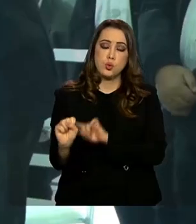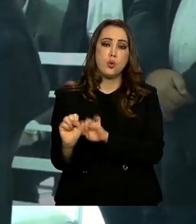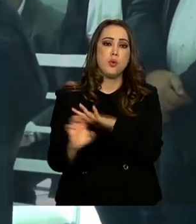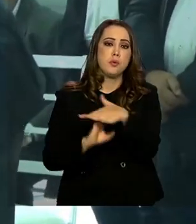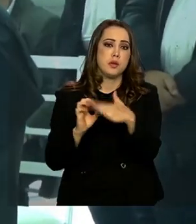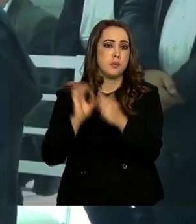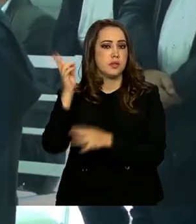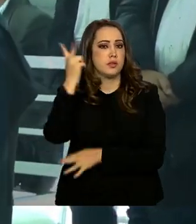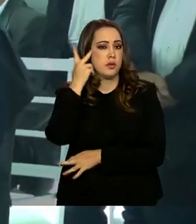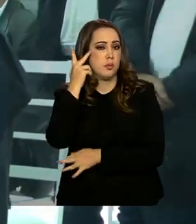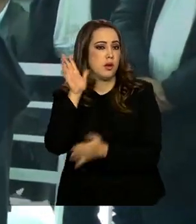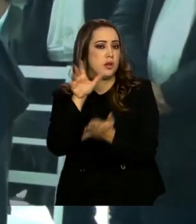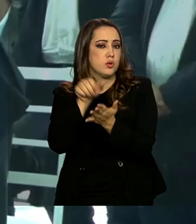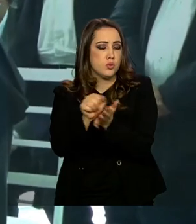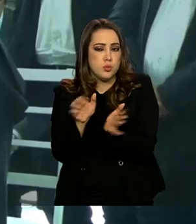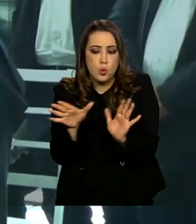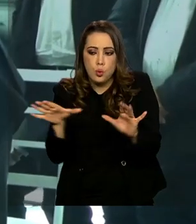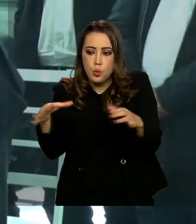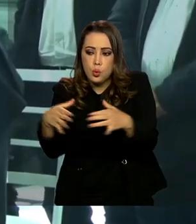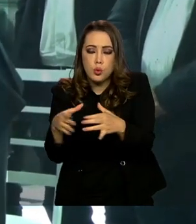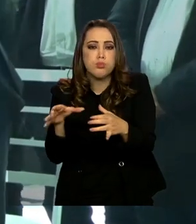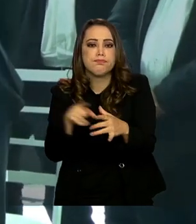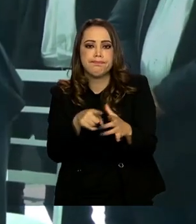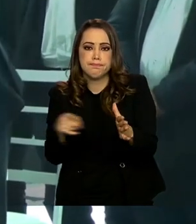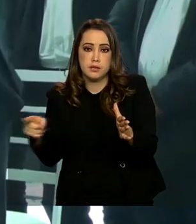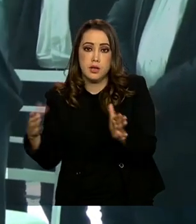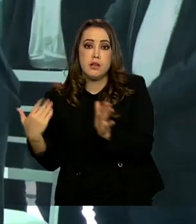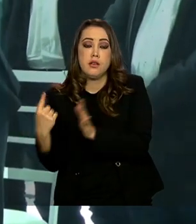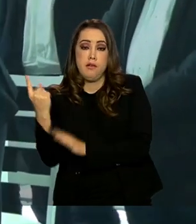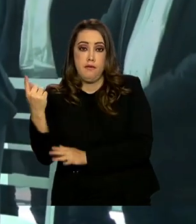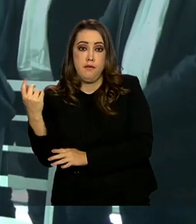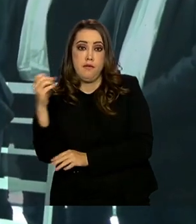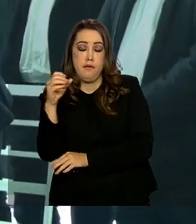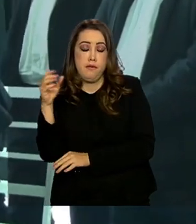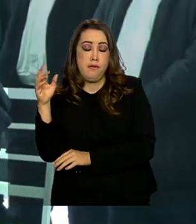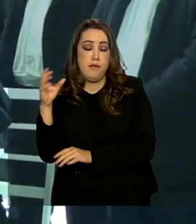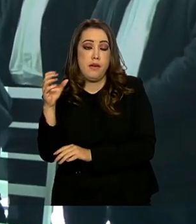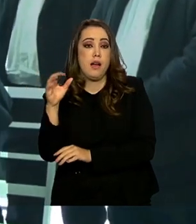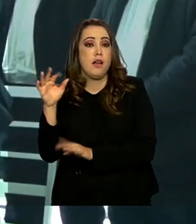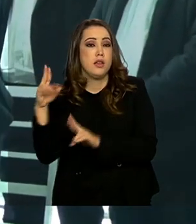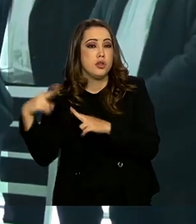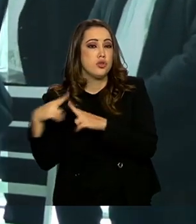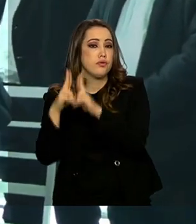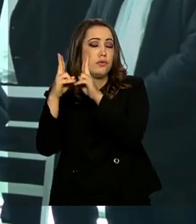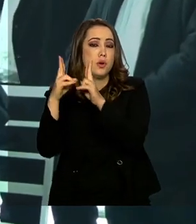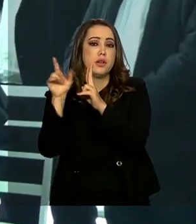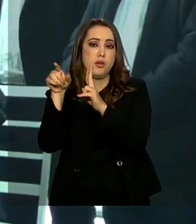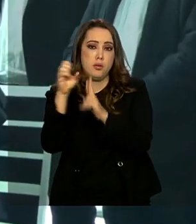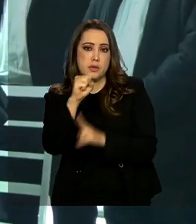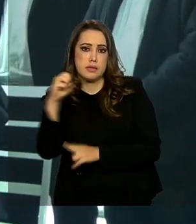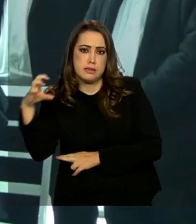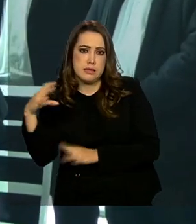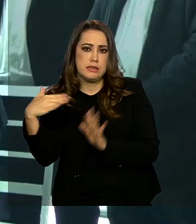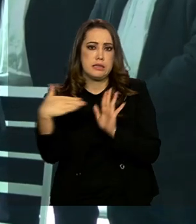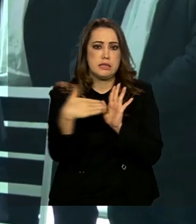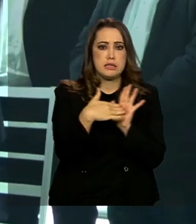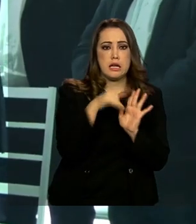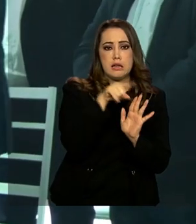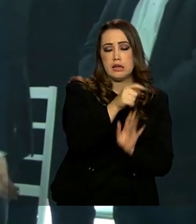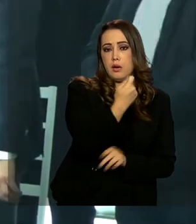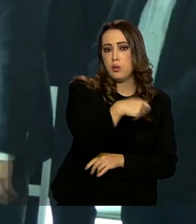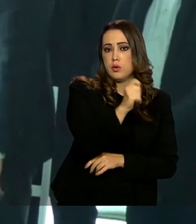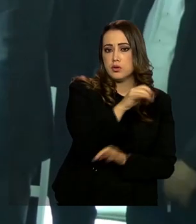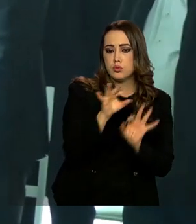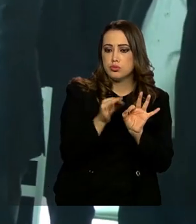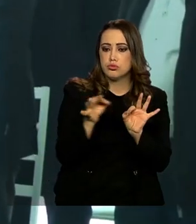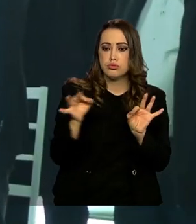empresa paulista assumiu o trecho que vai de Paulo Lopes, na Grande Florianópolis, até São João do Sul, divisa com o Rio